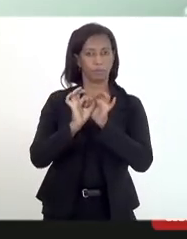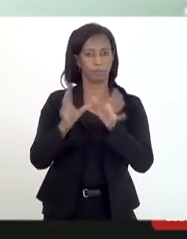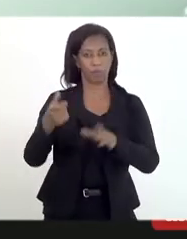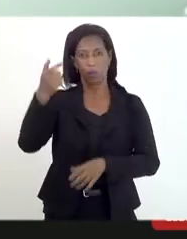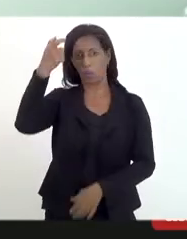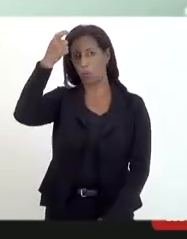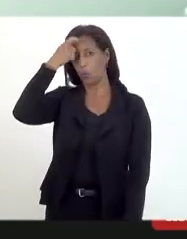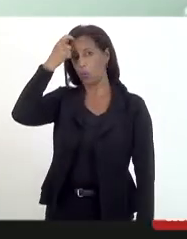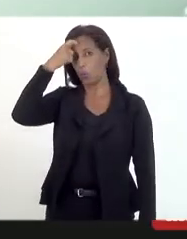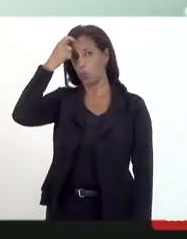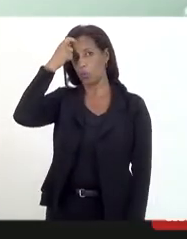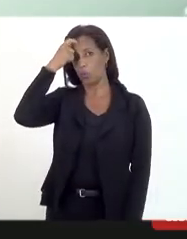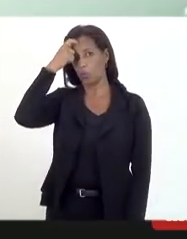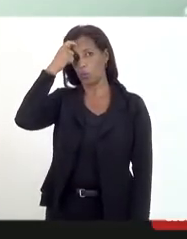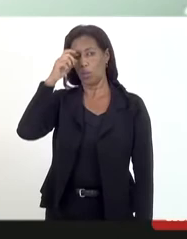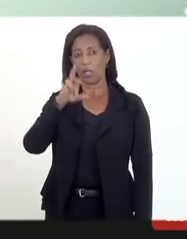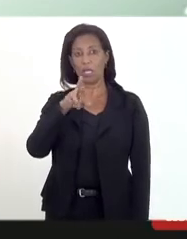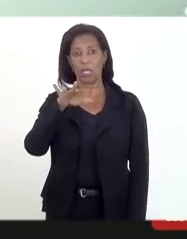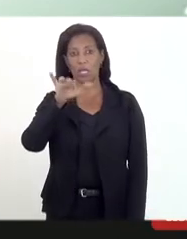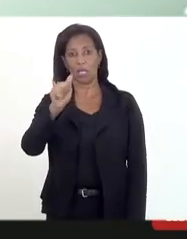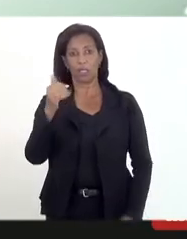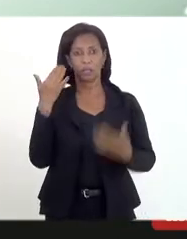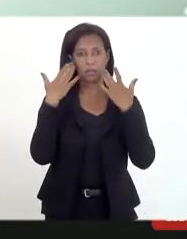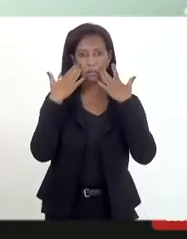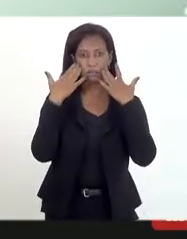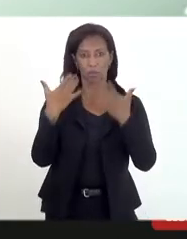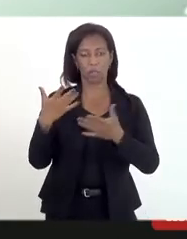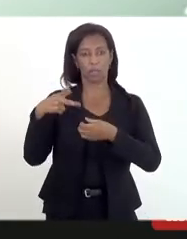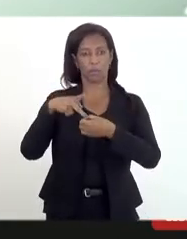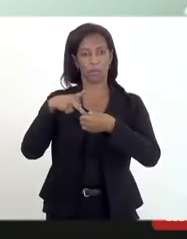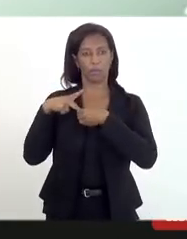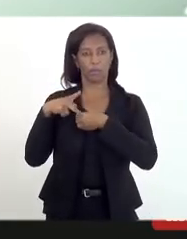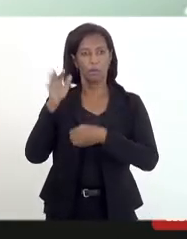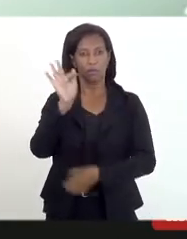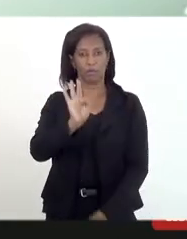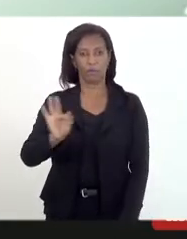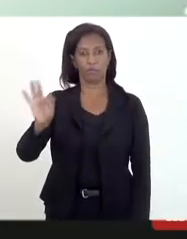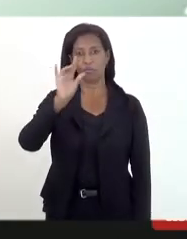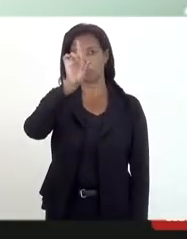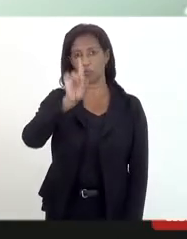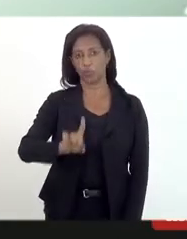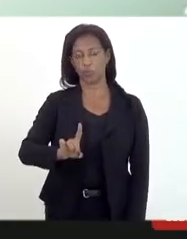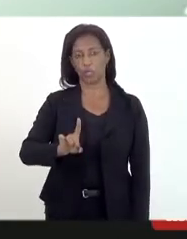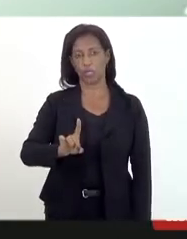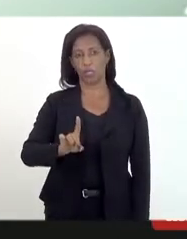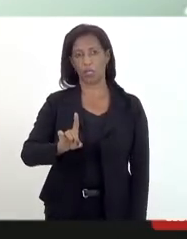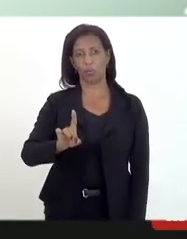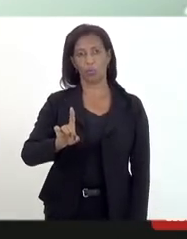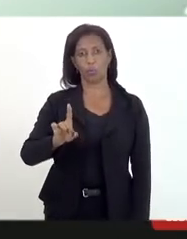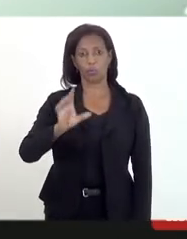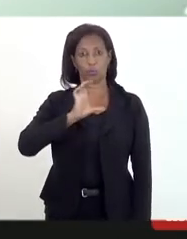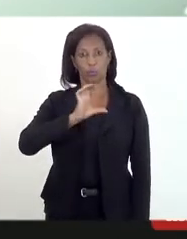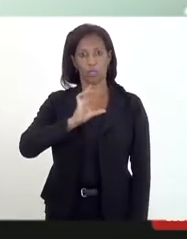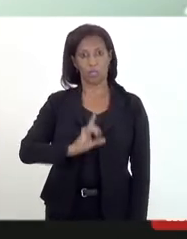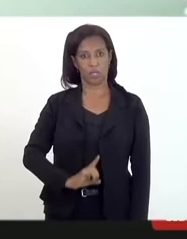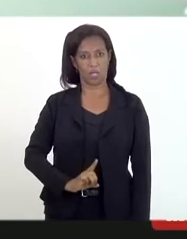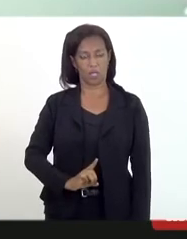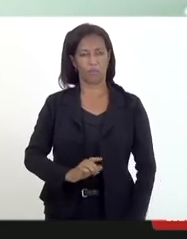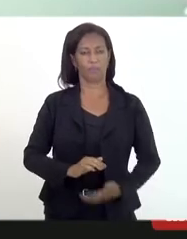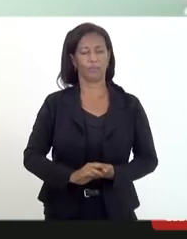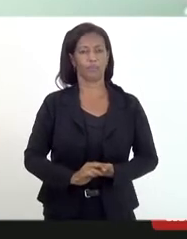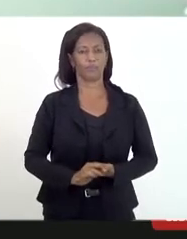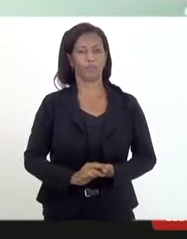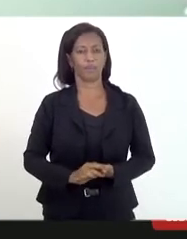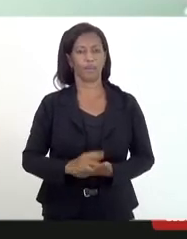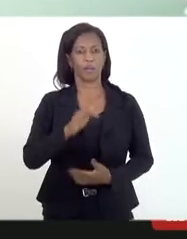Consciência, Crença e Expressão da Procuradoria Federal dos Direitos do Cidadão, Ministério Público Federal do Rio de Janeiro. O